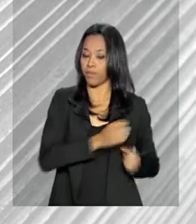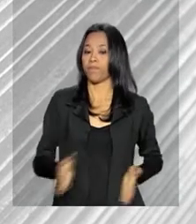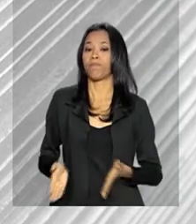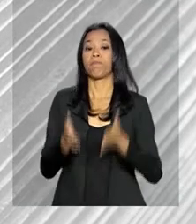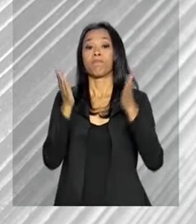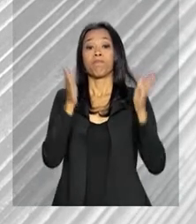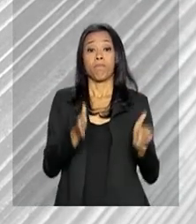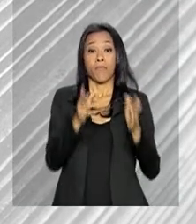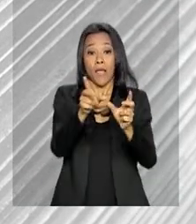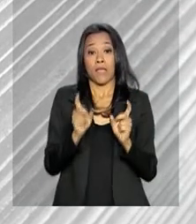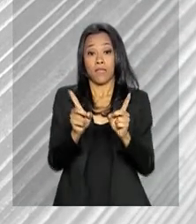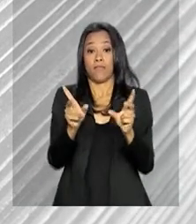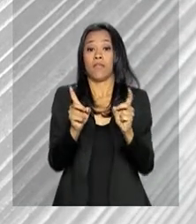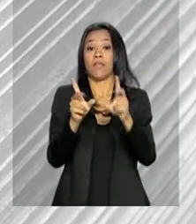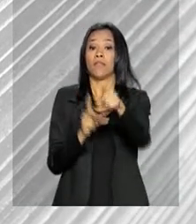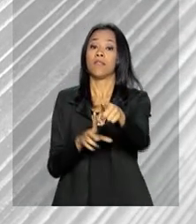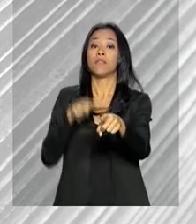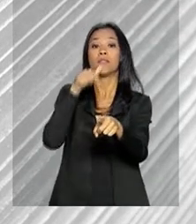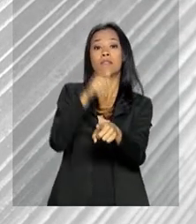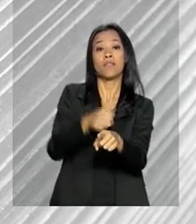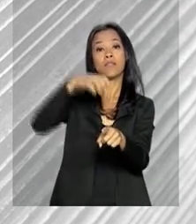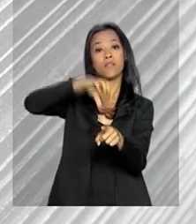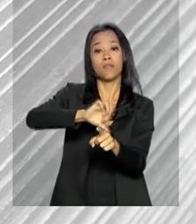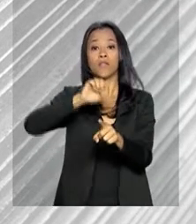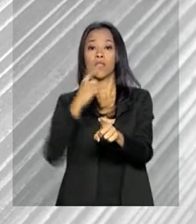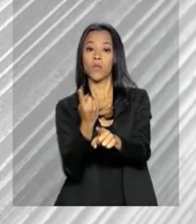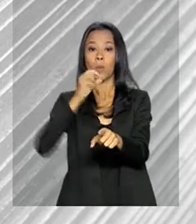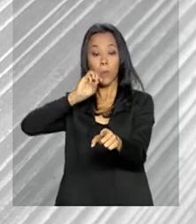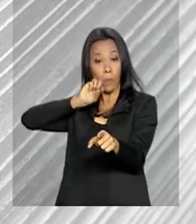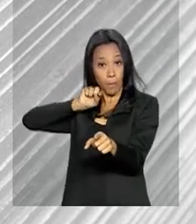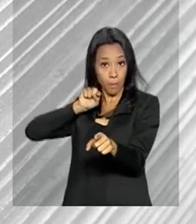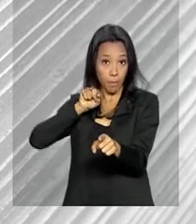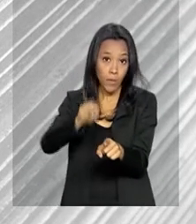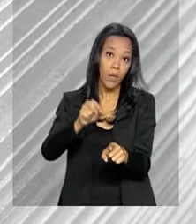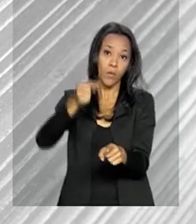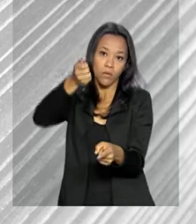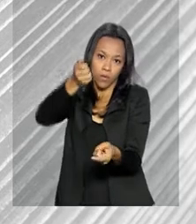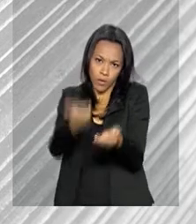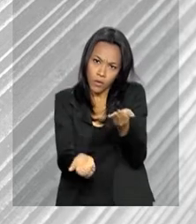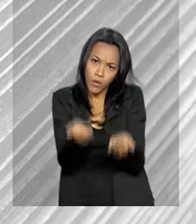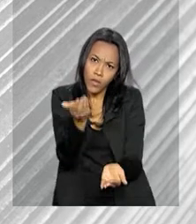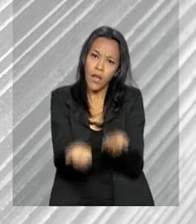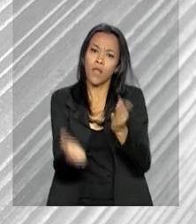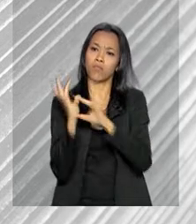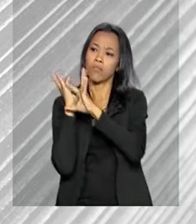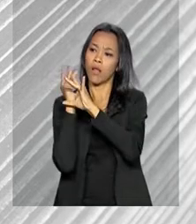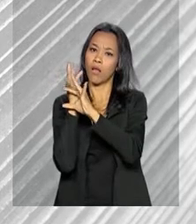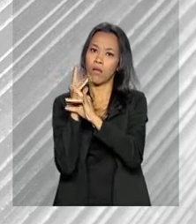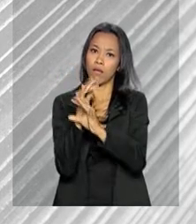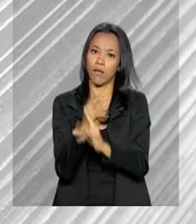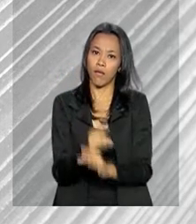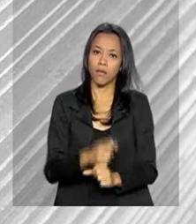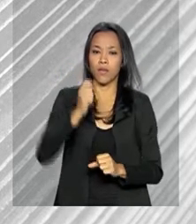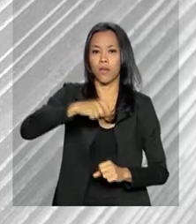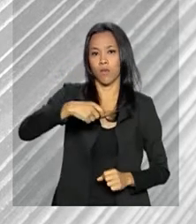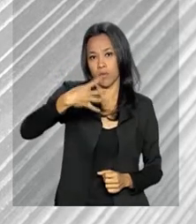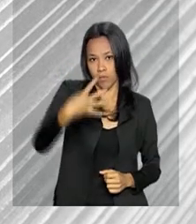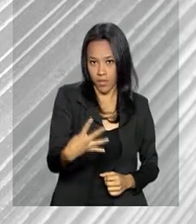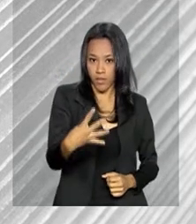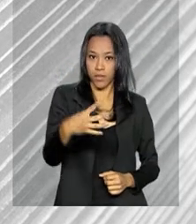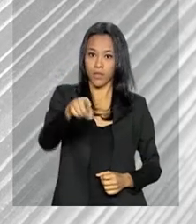importações alcançaram 791 mil toneladas no acumulado do primeiro quadrimestre,